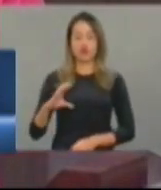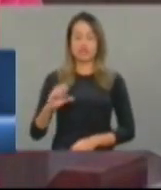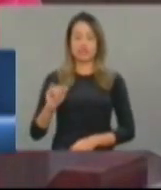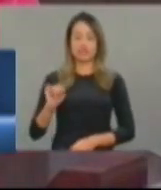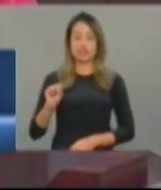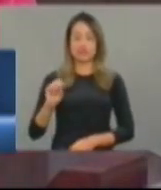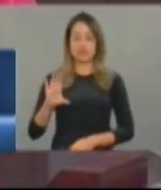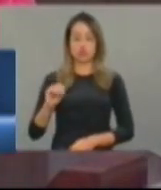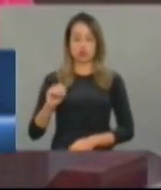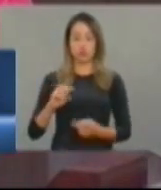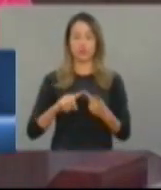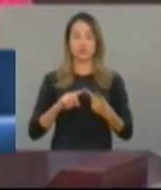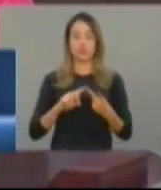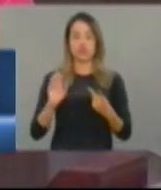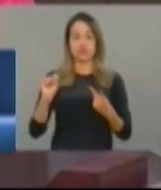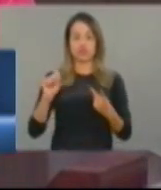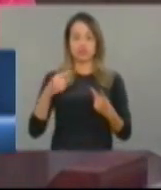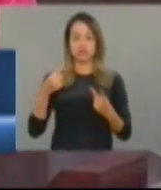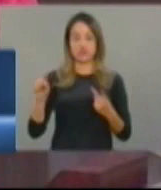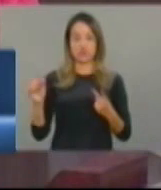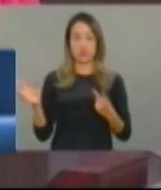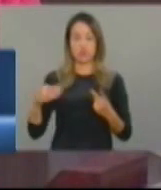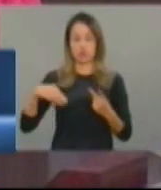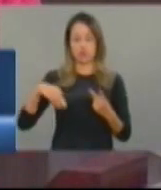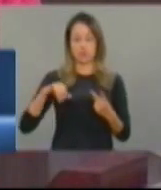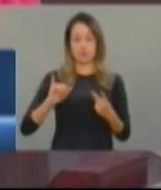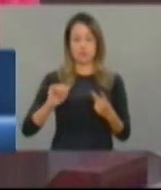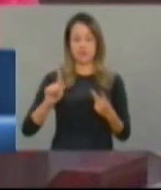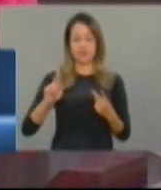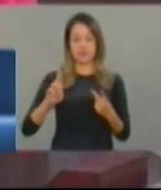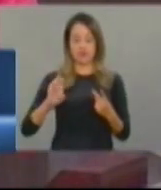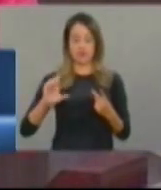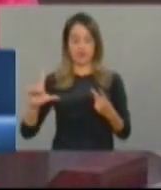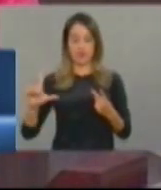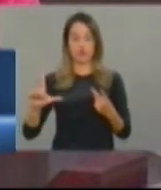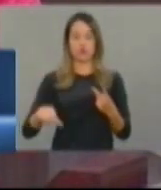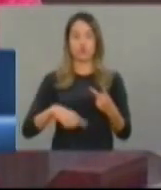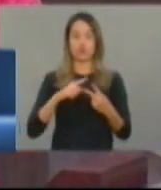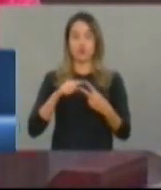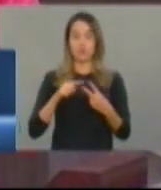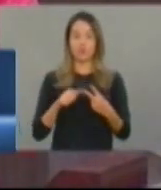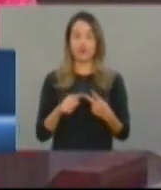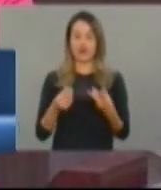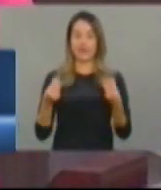com um plano de estabilização, de reestruturação do sistema